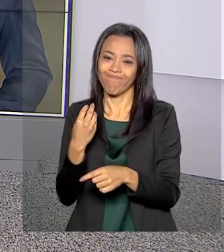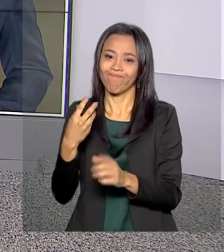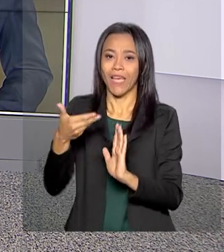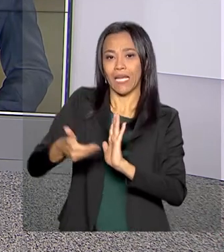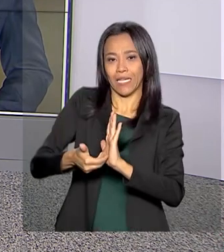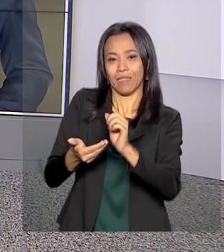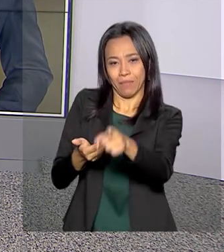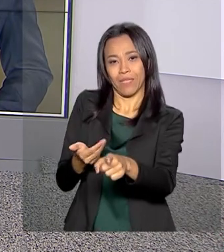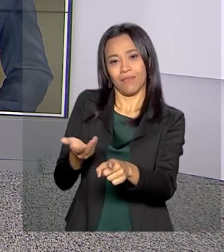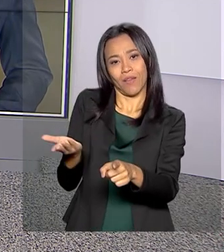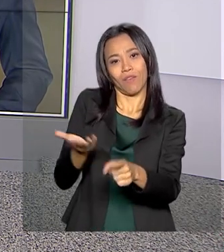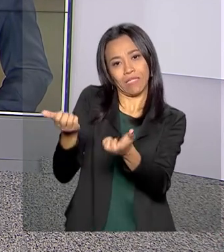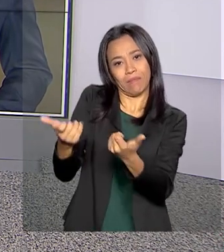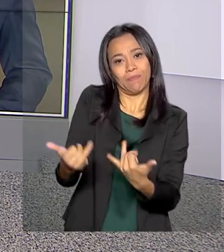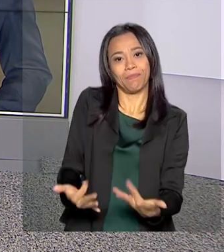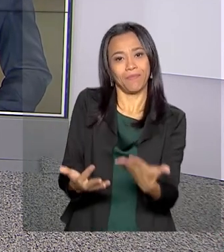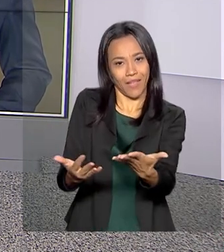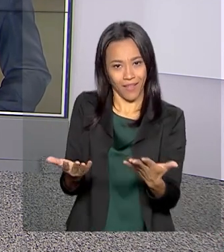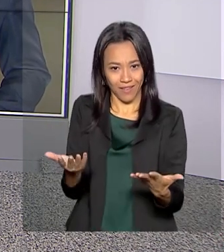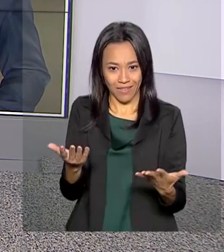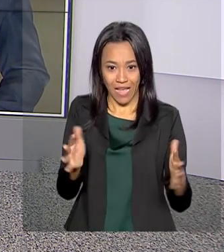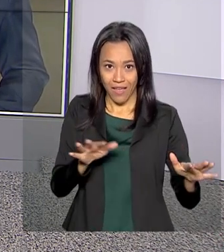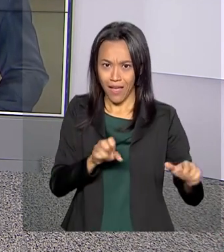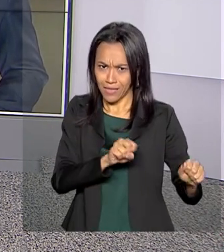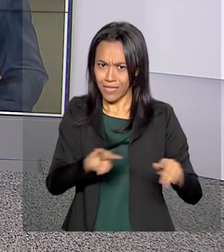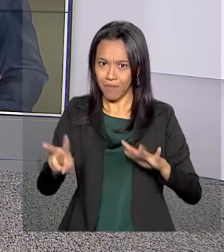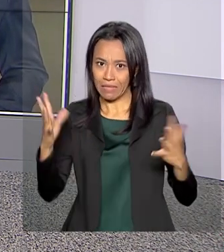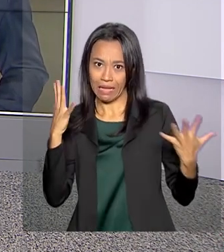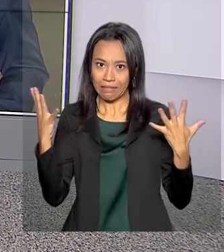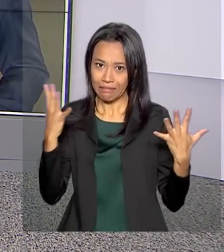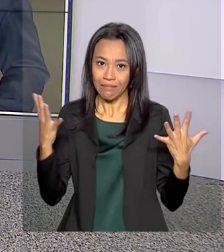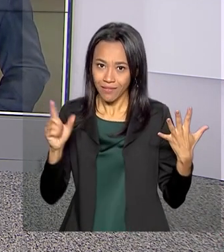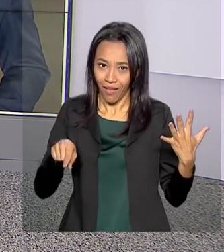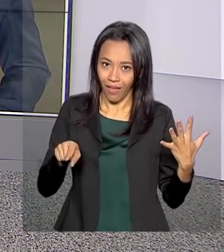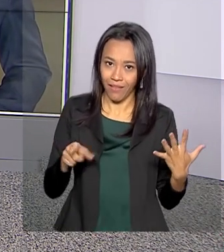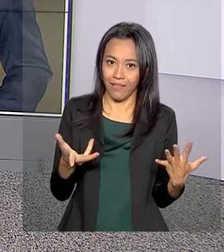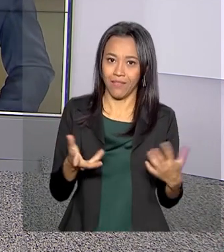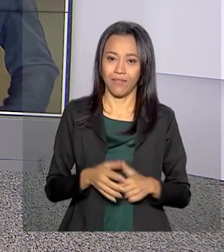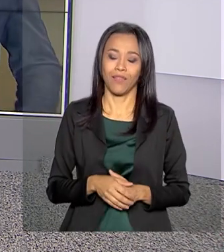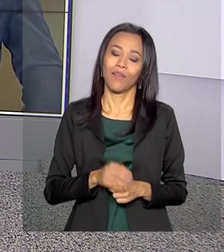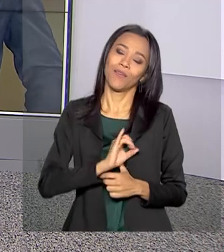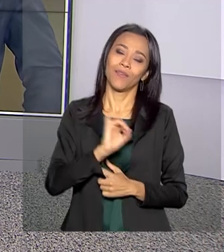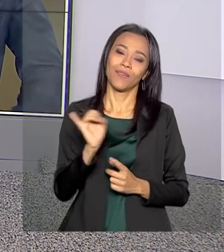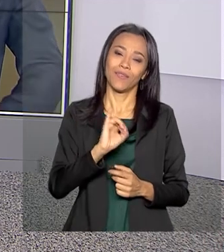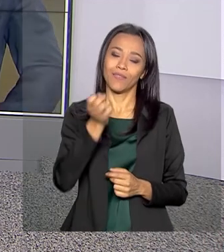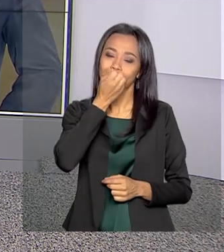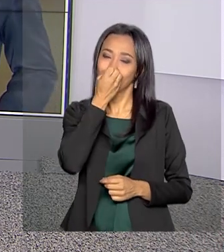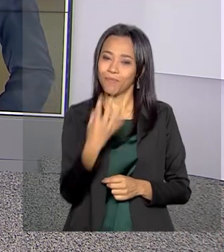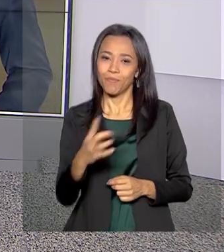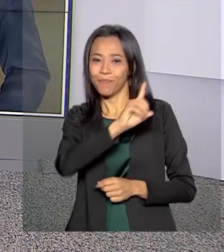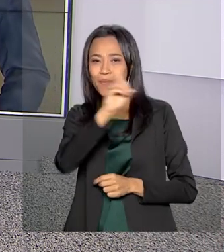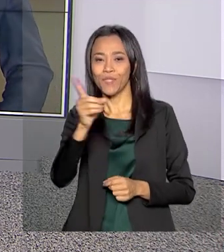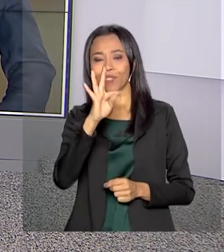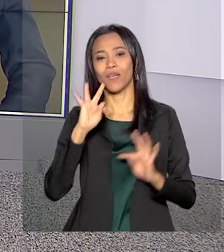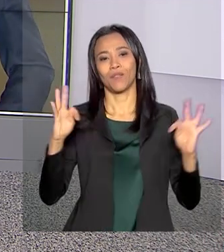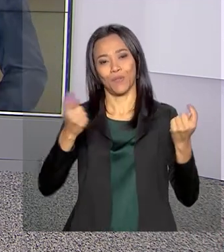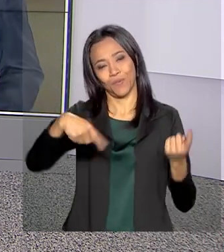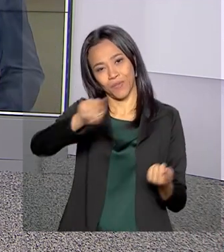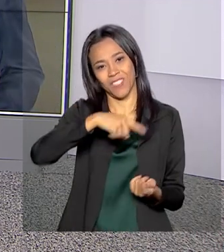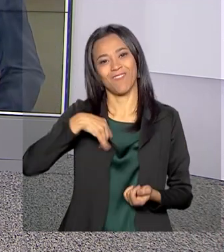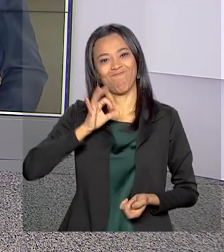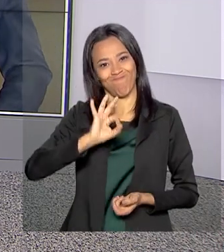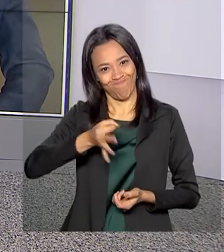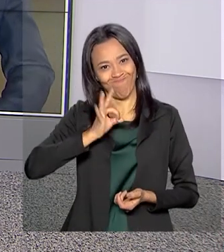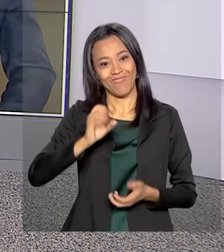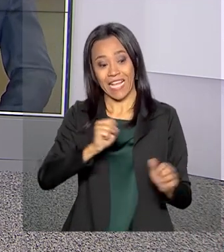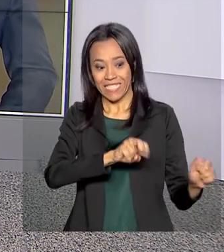da Câmara. Glauco, a semana começa bem agitada, né? Bom dia pra você. Olá, bom dia, Carla, bom dia a todos. Realmente a